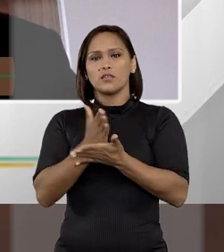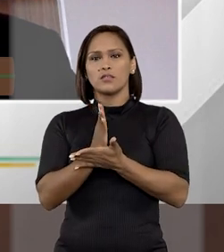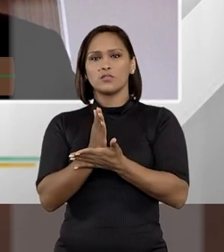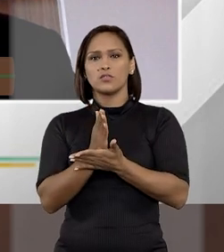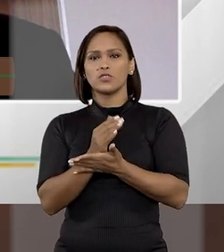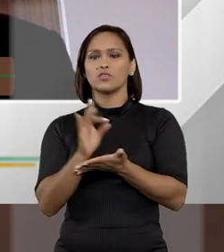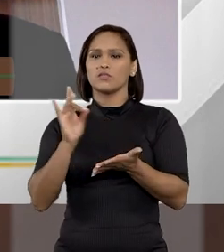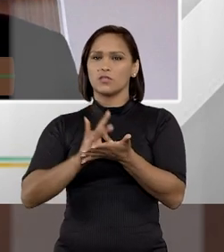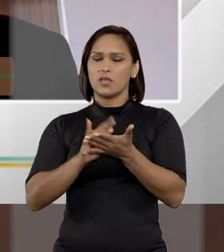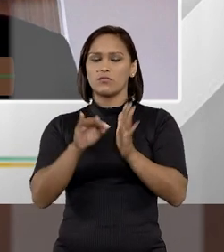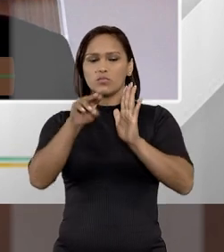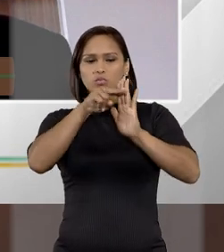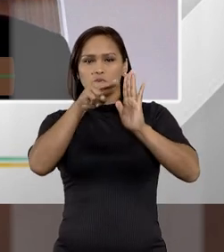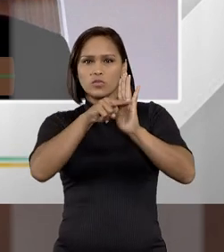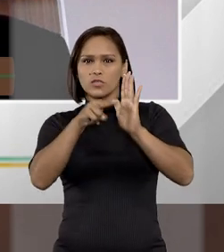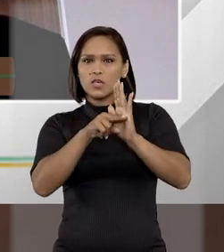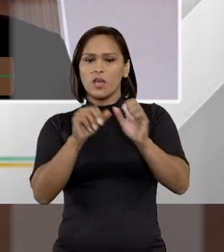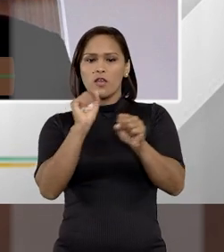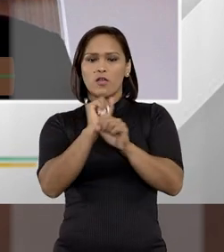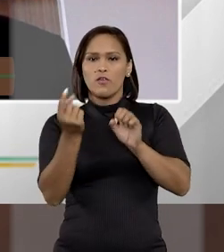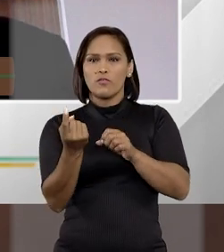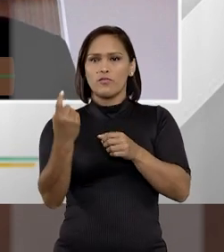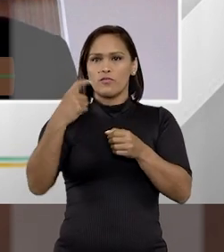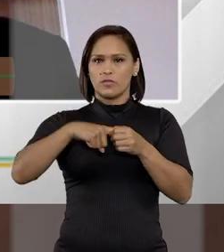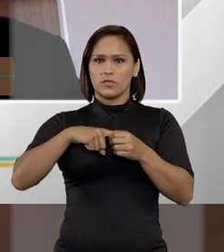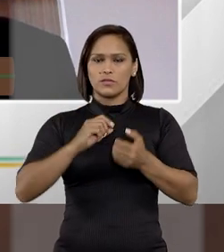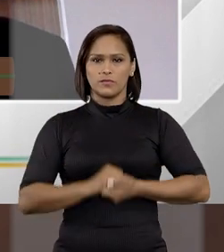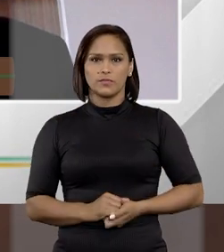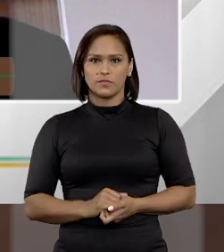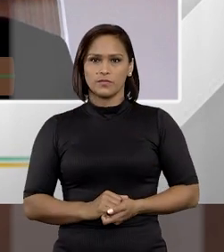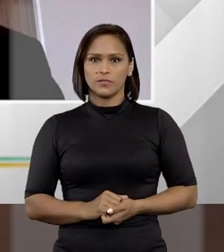entrando em vigor, certamente, os dispositivos vão ser tacitamente revogados.